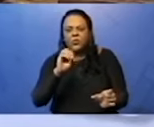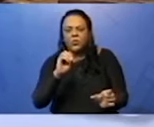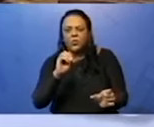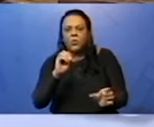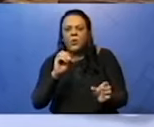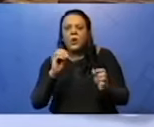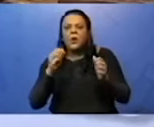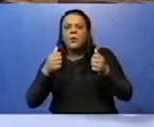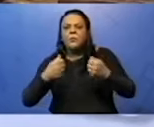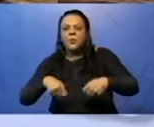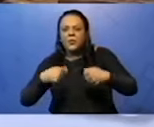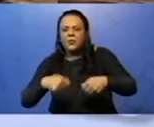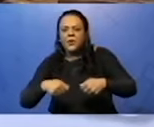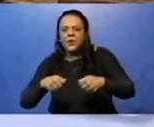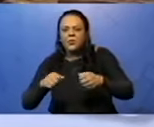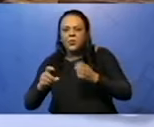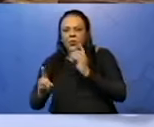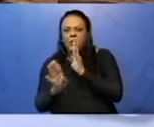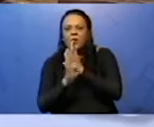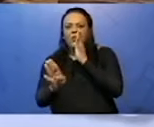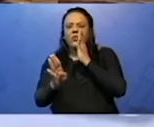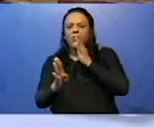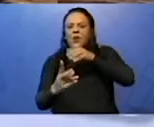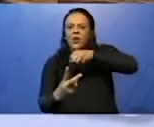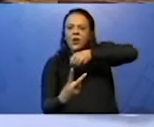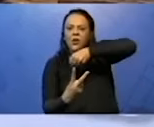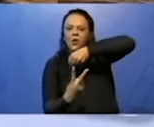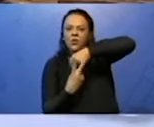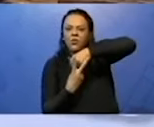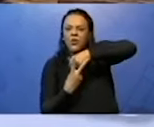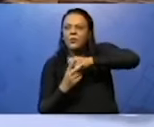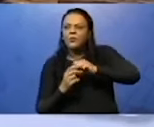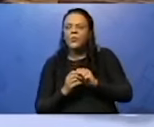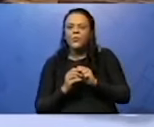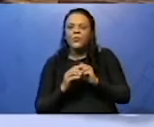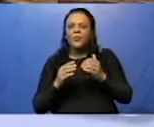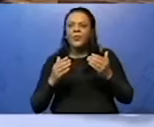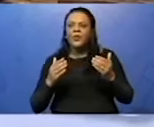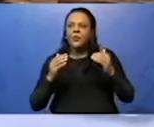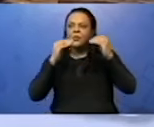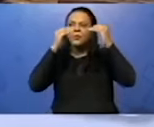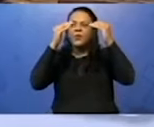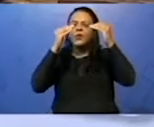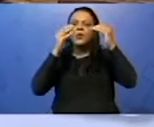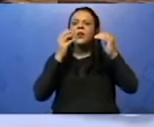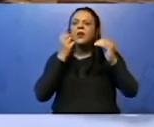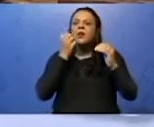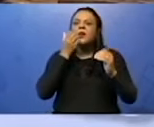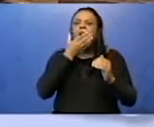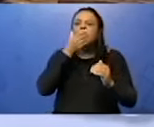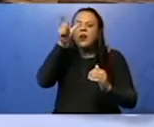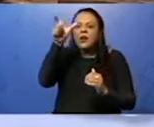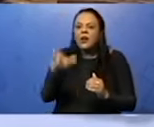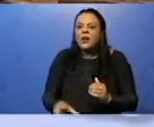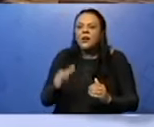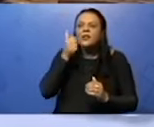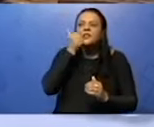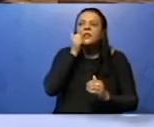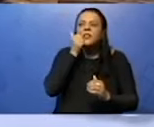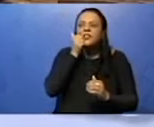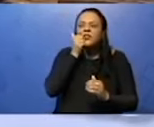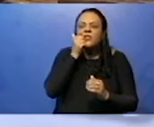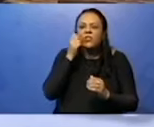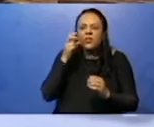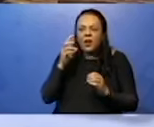Então, cientistas descobrem, olha lá, descobrem. Aí eu pergunto para o verbo, quem ou o que descobrem? Então, quem